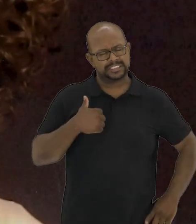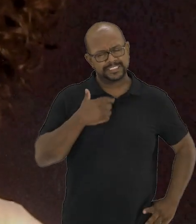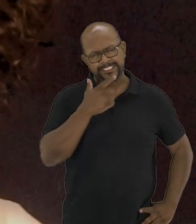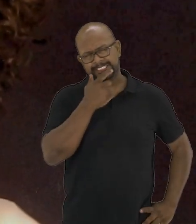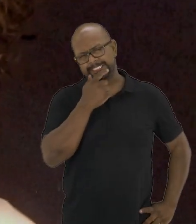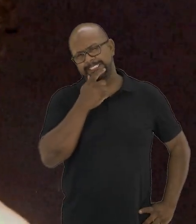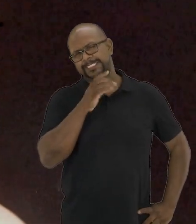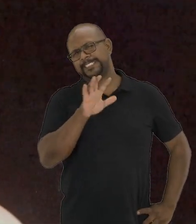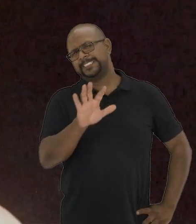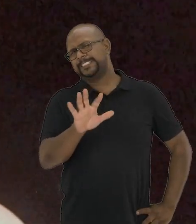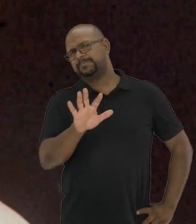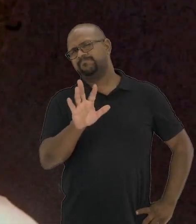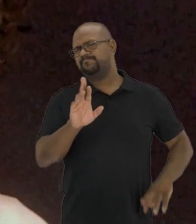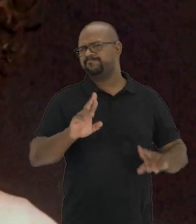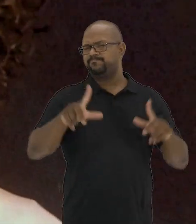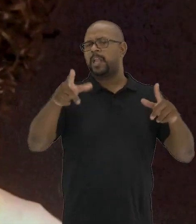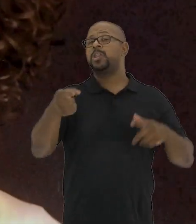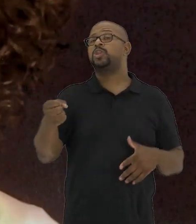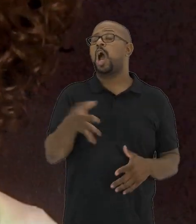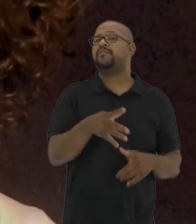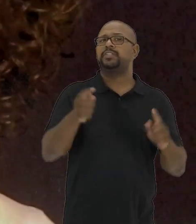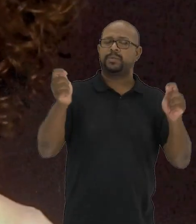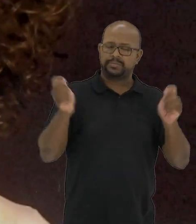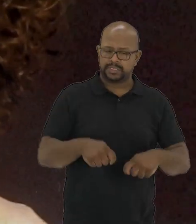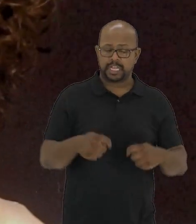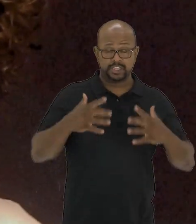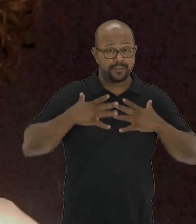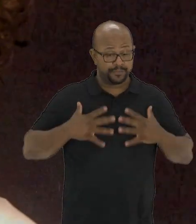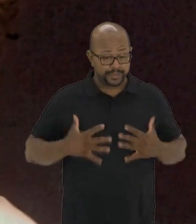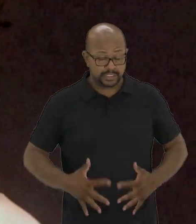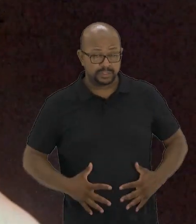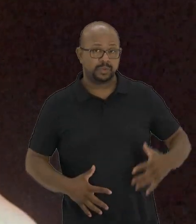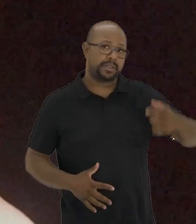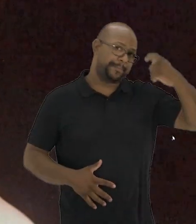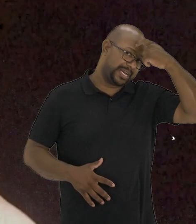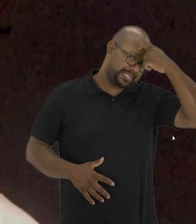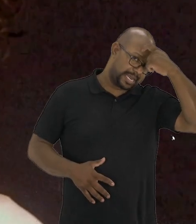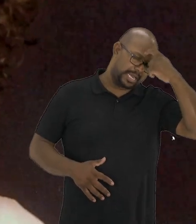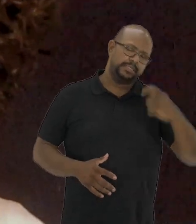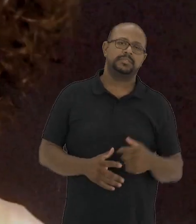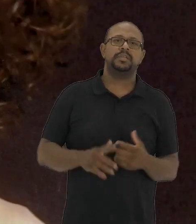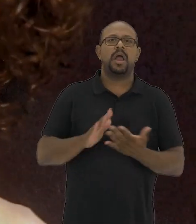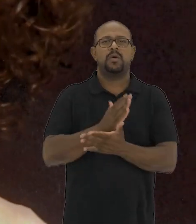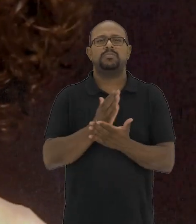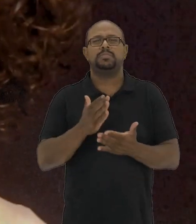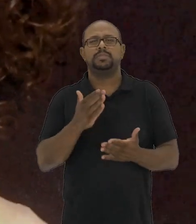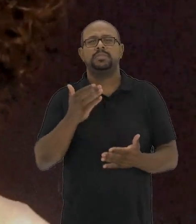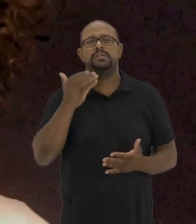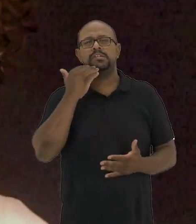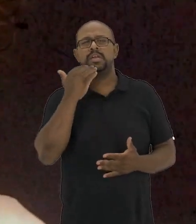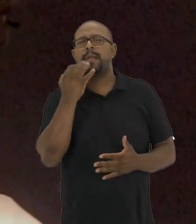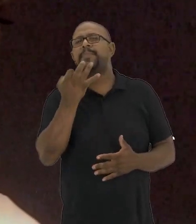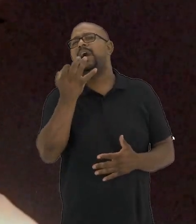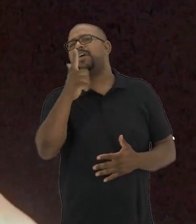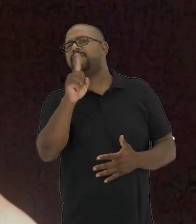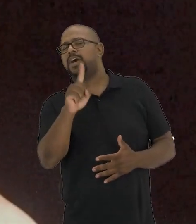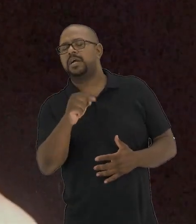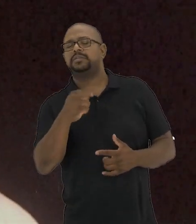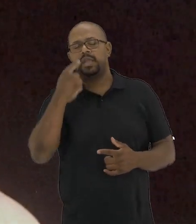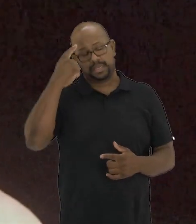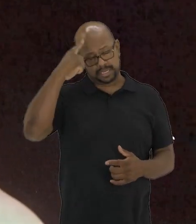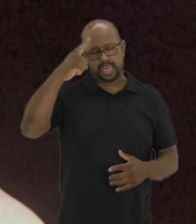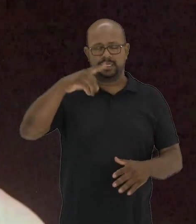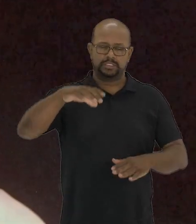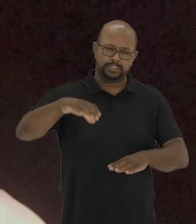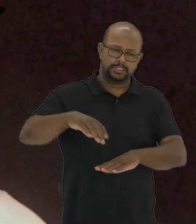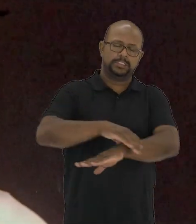hoje começam a ser pensados diante de novas possibilidades físico-mentais. As imperfeições,